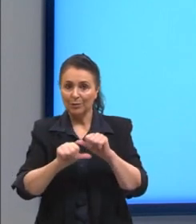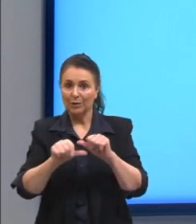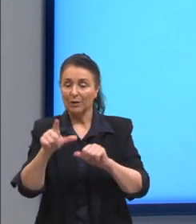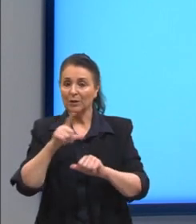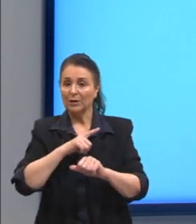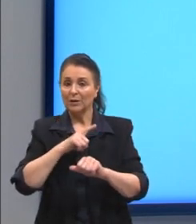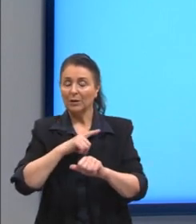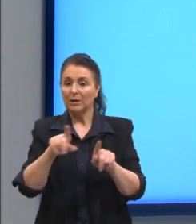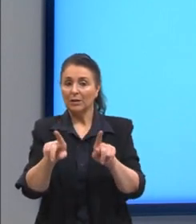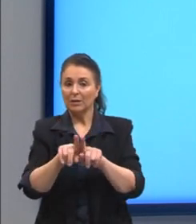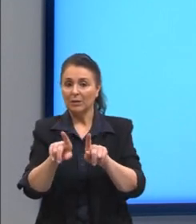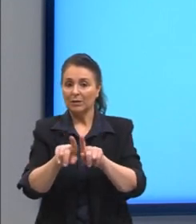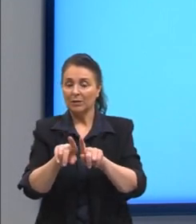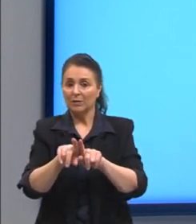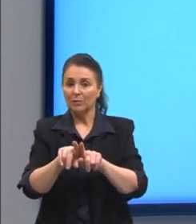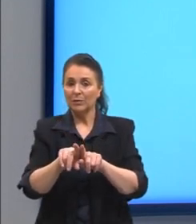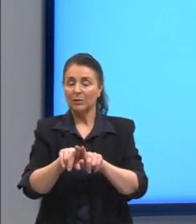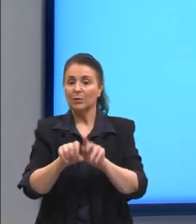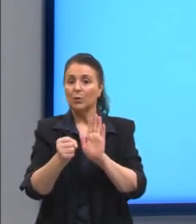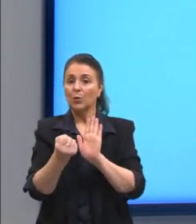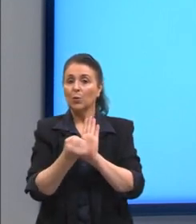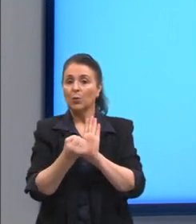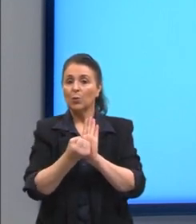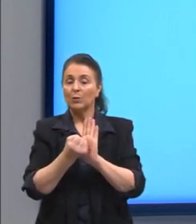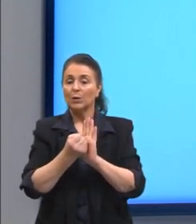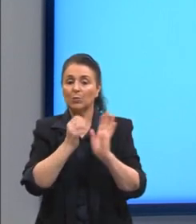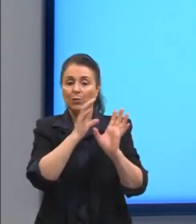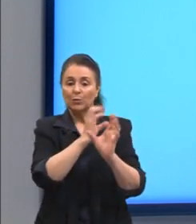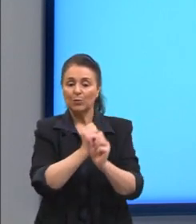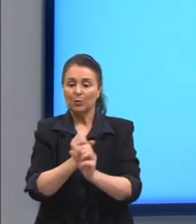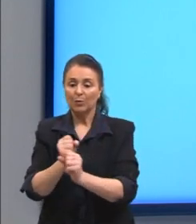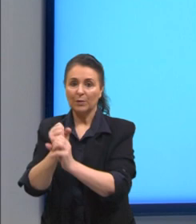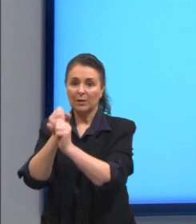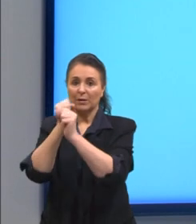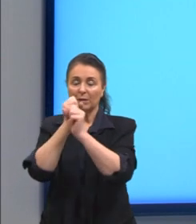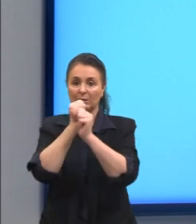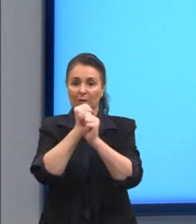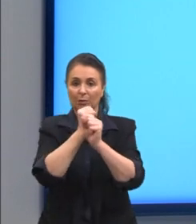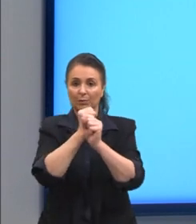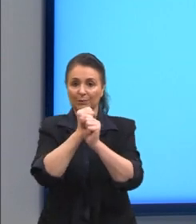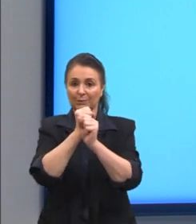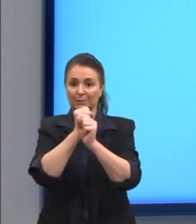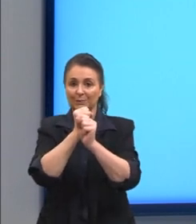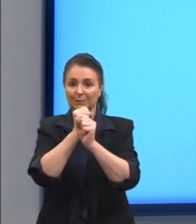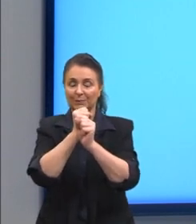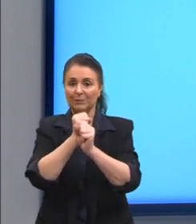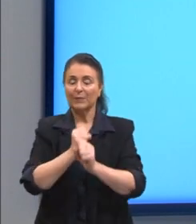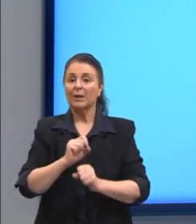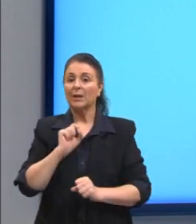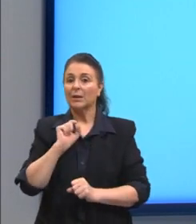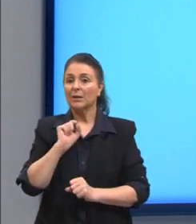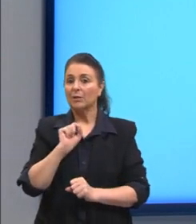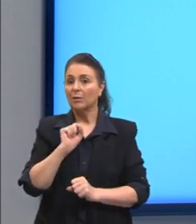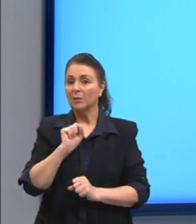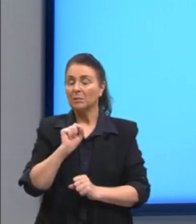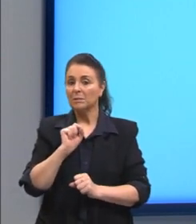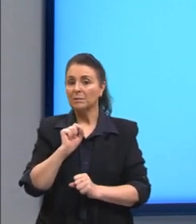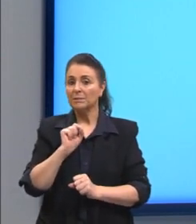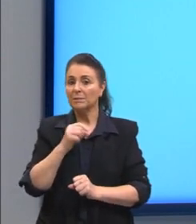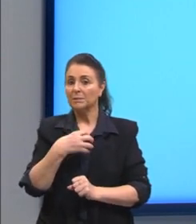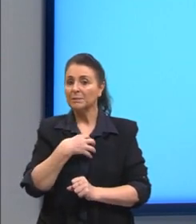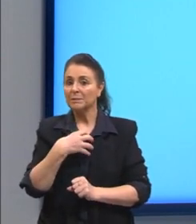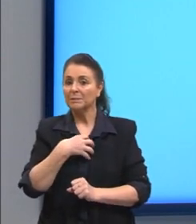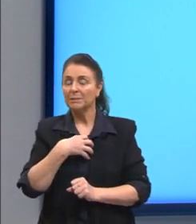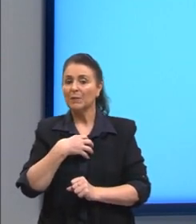nós temos ali os símbolos de operação, né? Ou operadores, tá? Que formam, então, o nosso